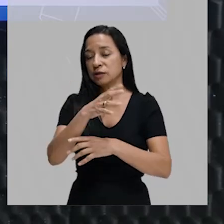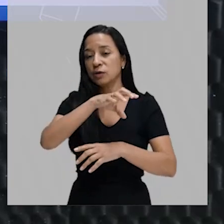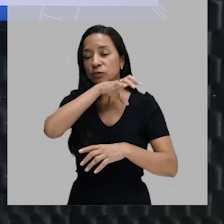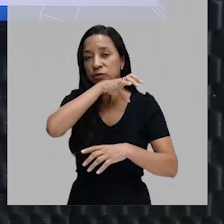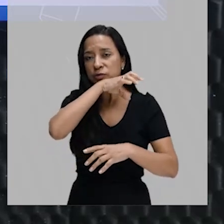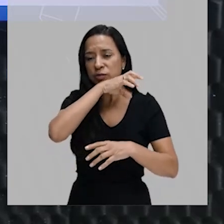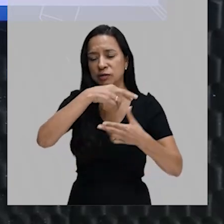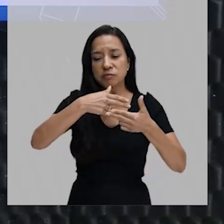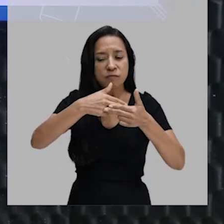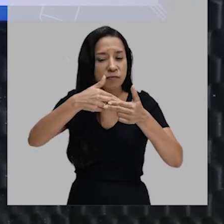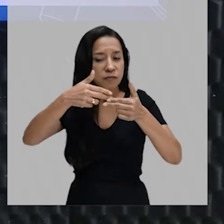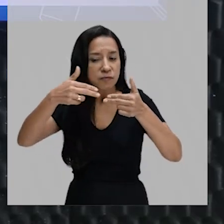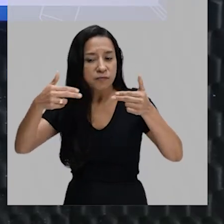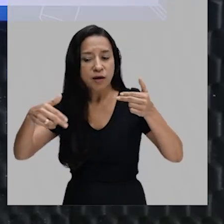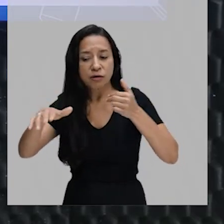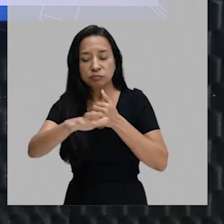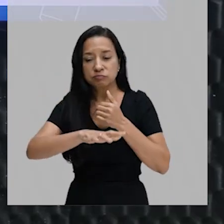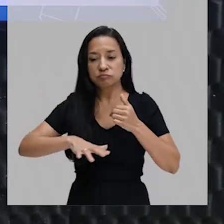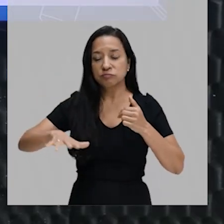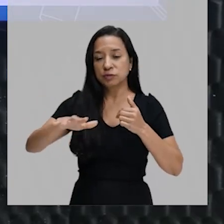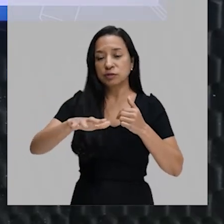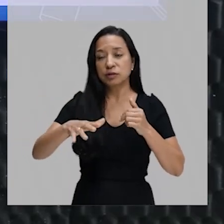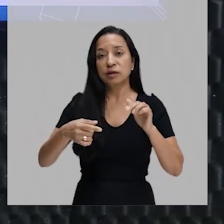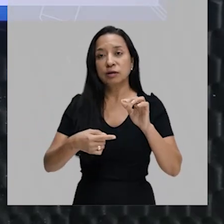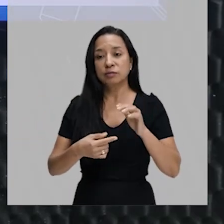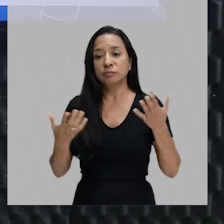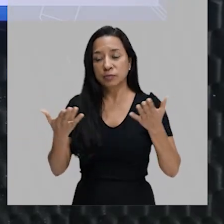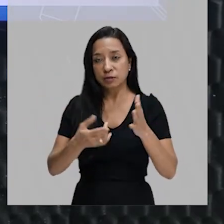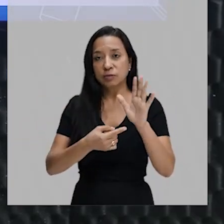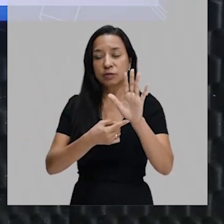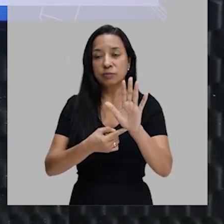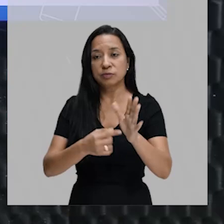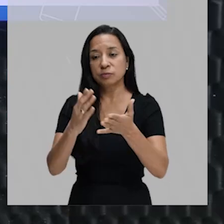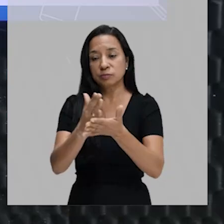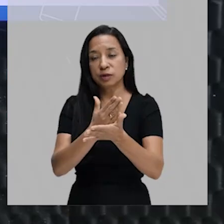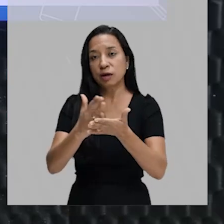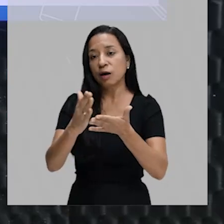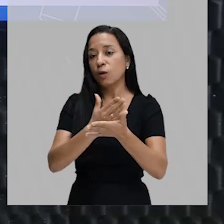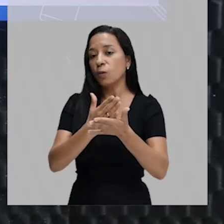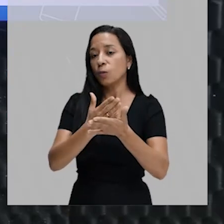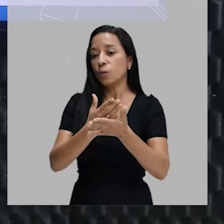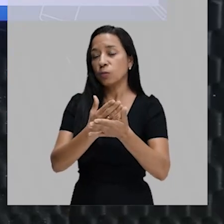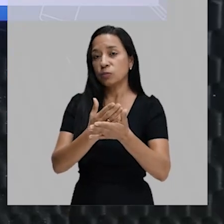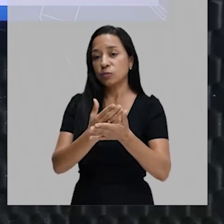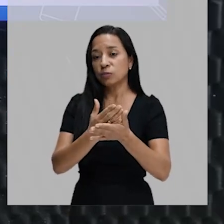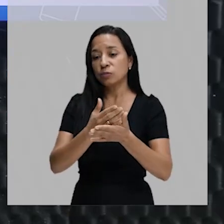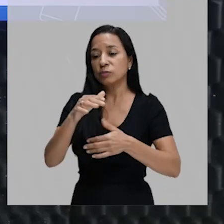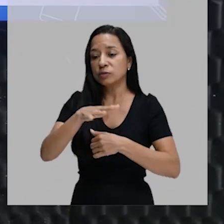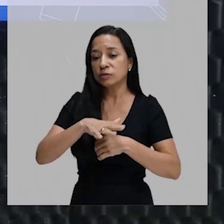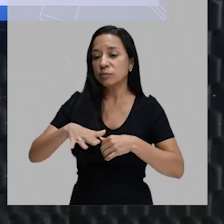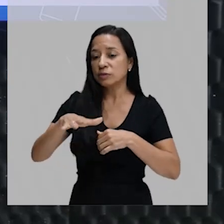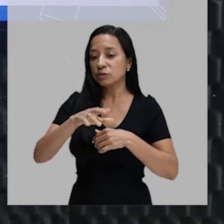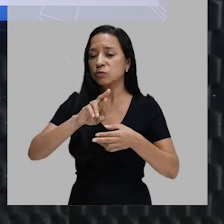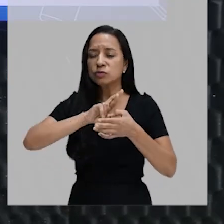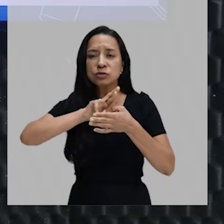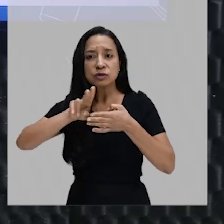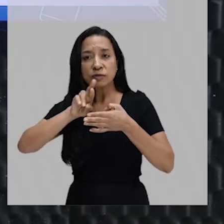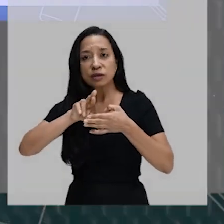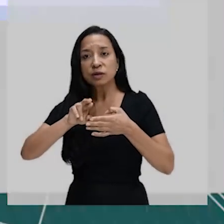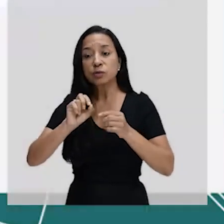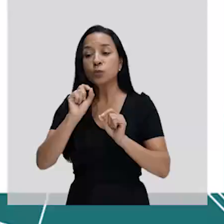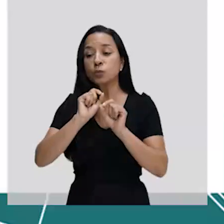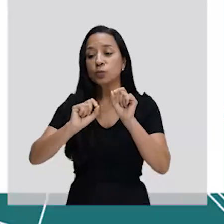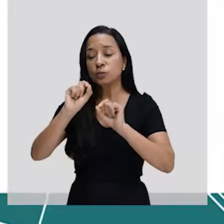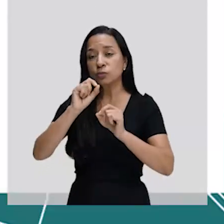a biotecnologia, mas agora eu vou apresentar algumas aplicações diferentes das que eu já comentei anteriormente.